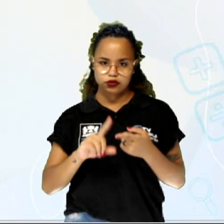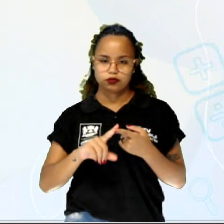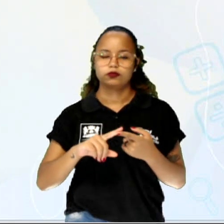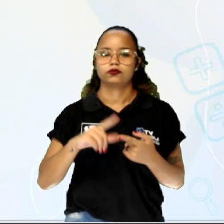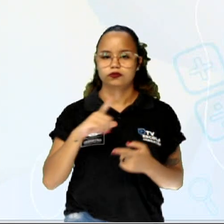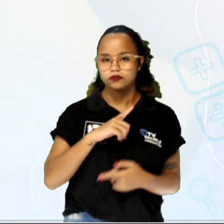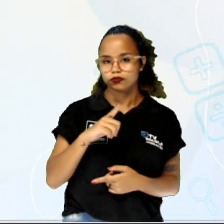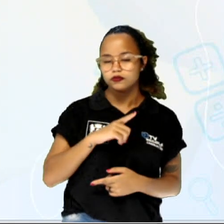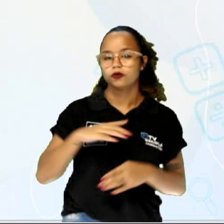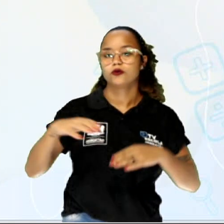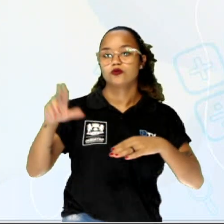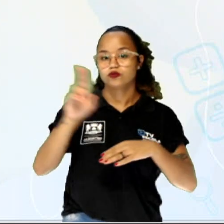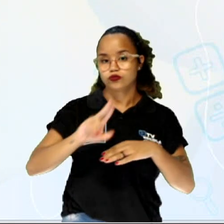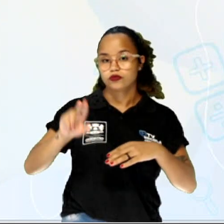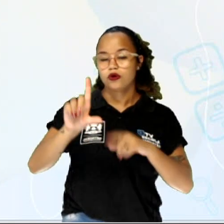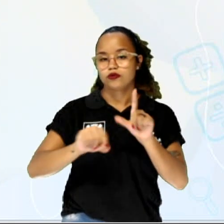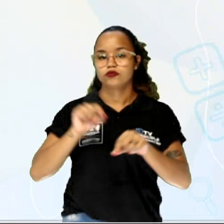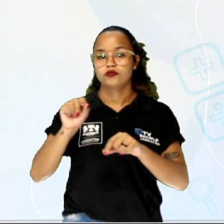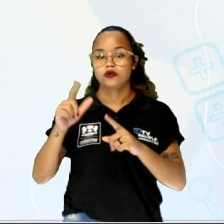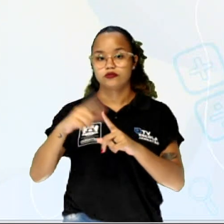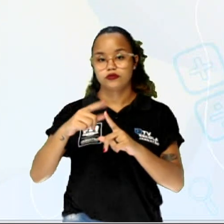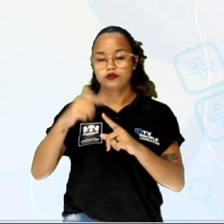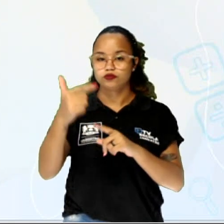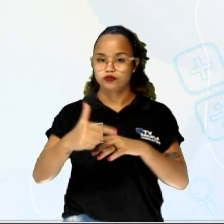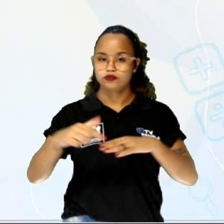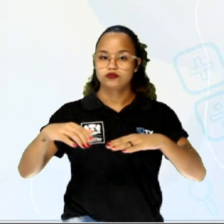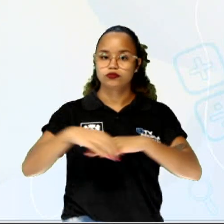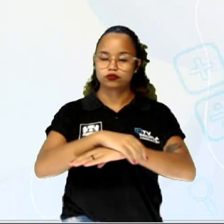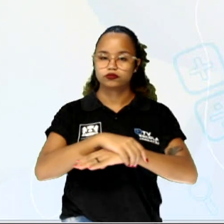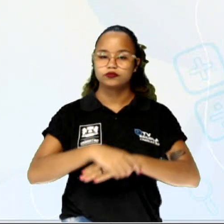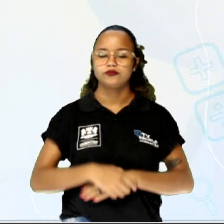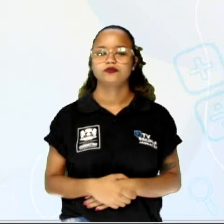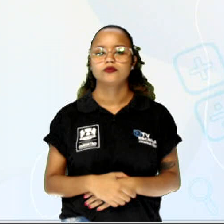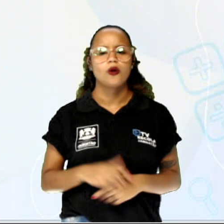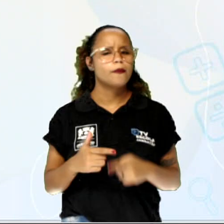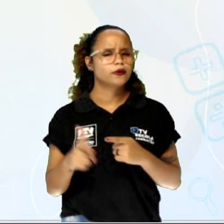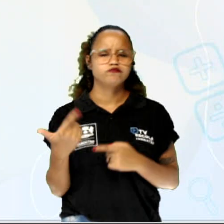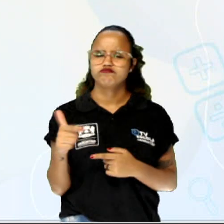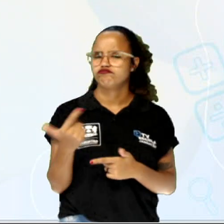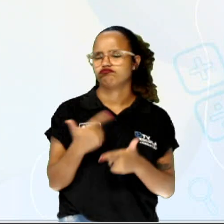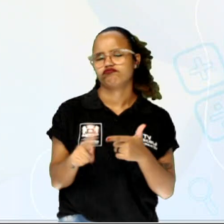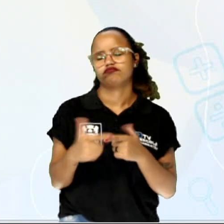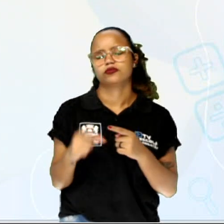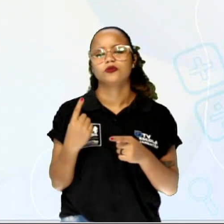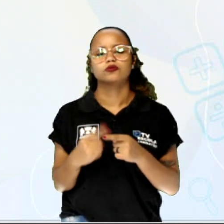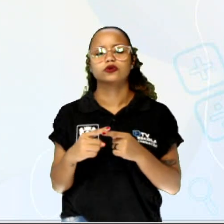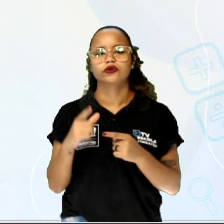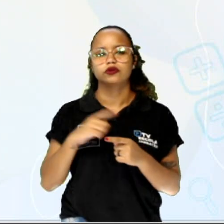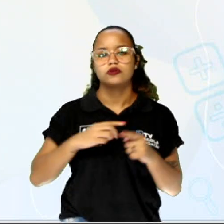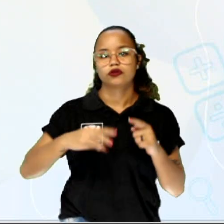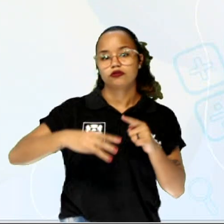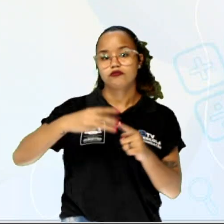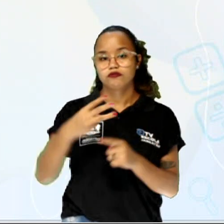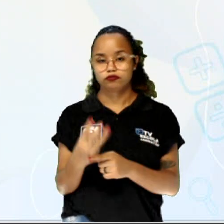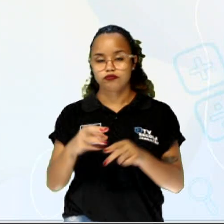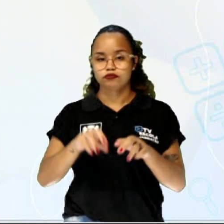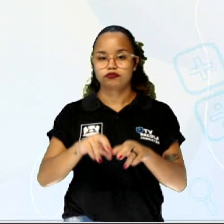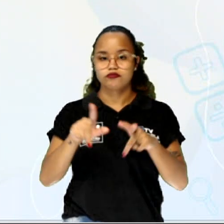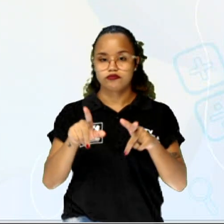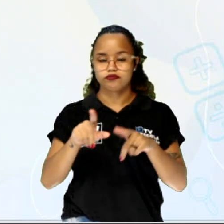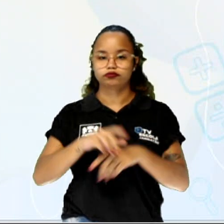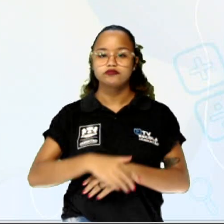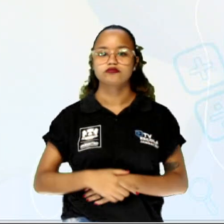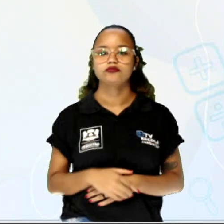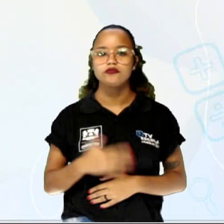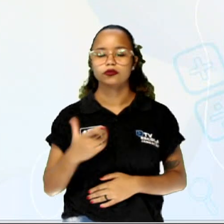situação de escolher entre dois tipos de sapato. Mas não tem problema nenhum. O a gente vai ter agora são 3 eventos diferentes, onde um